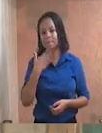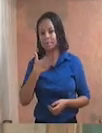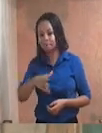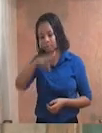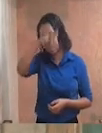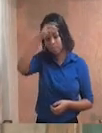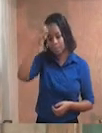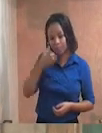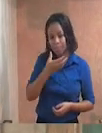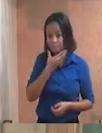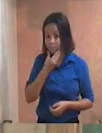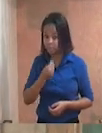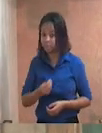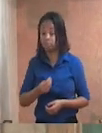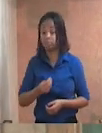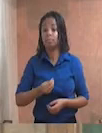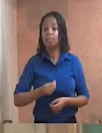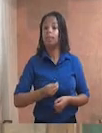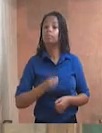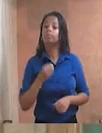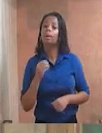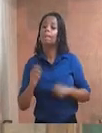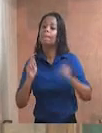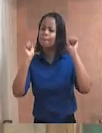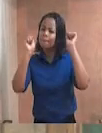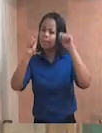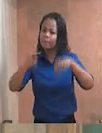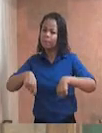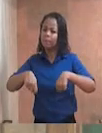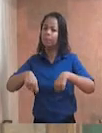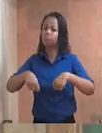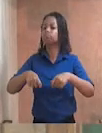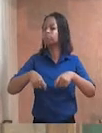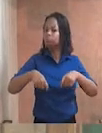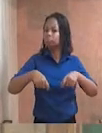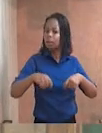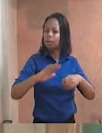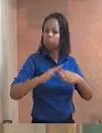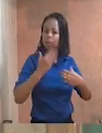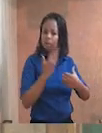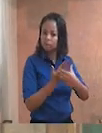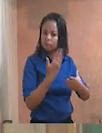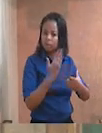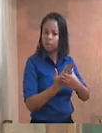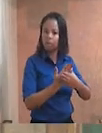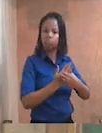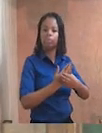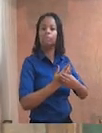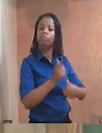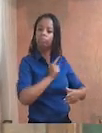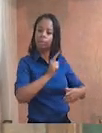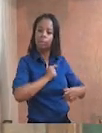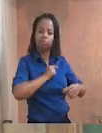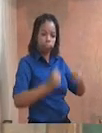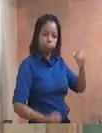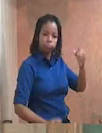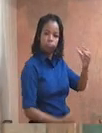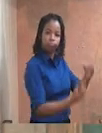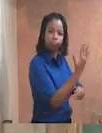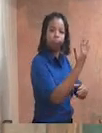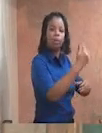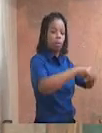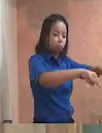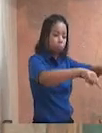excelentíssimo senhor prefeito a cobertura da quadra de esportes da Escola Municipal, professora Zila Junger da Silva,